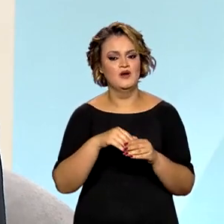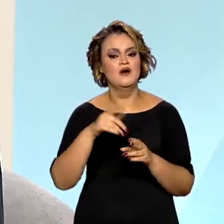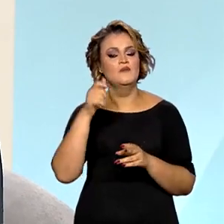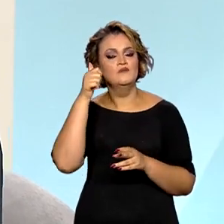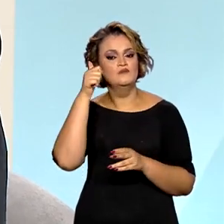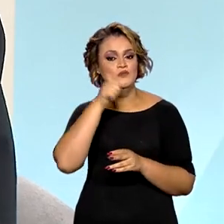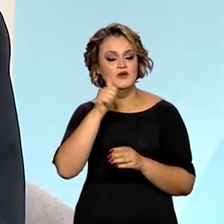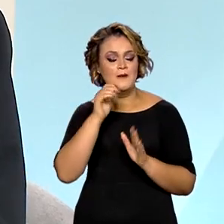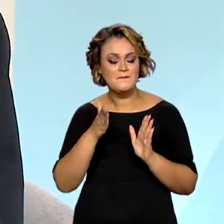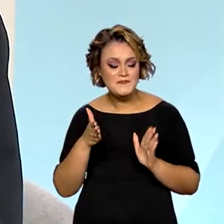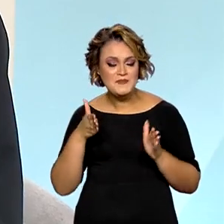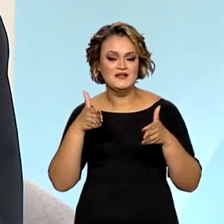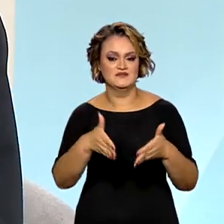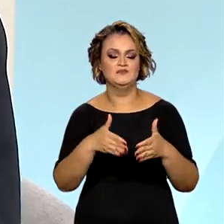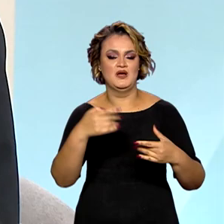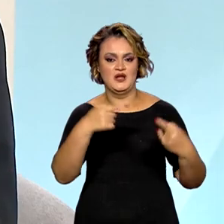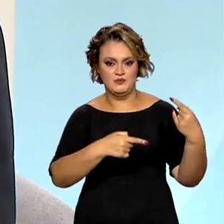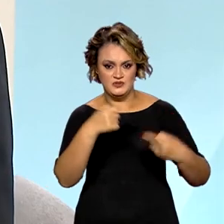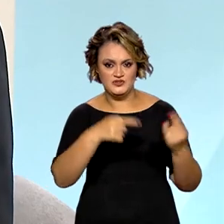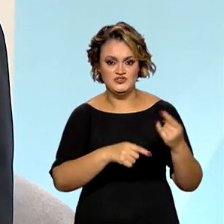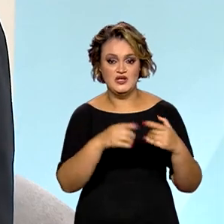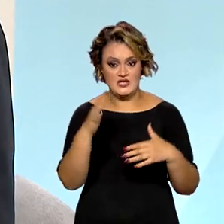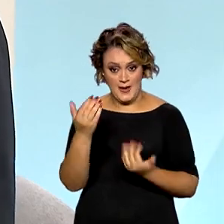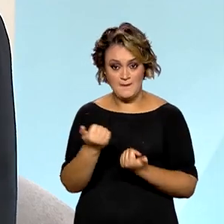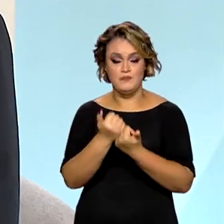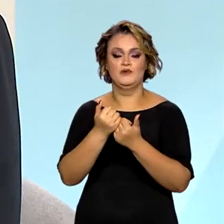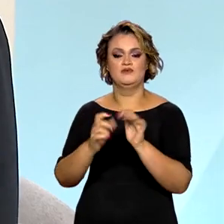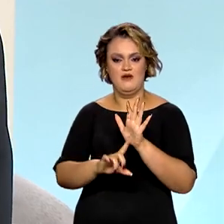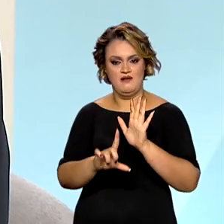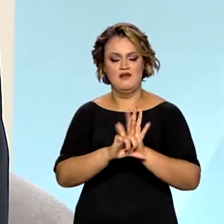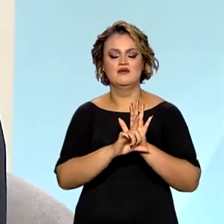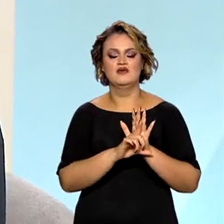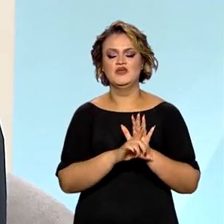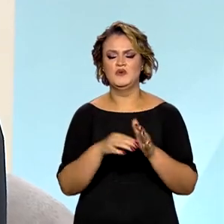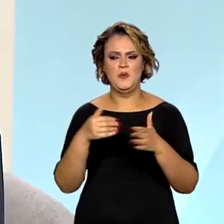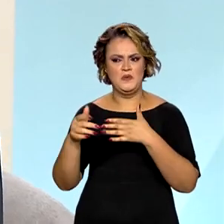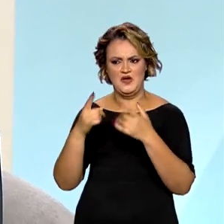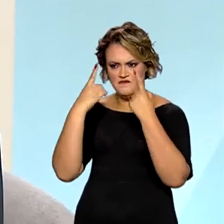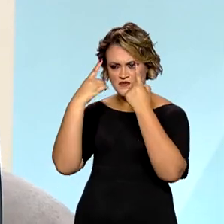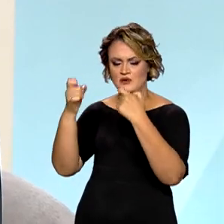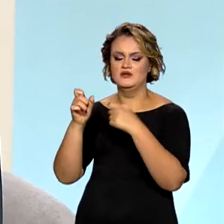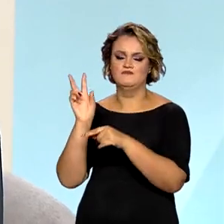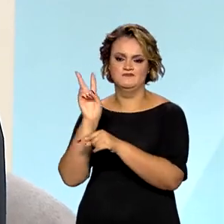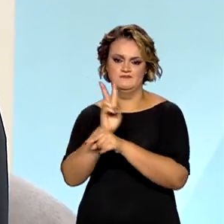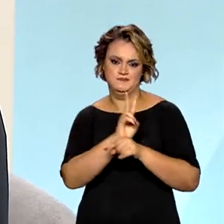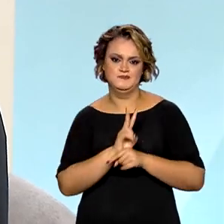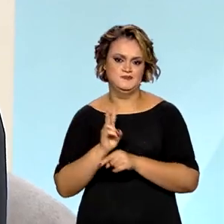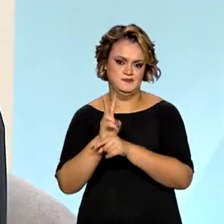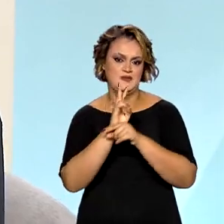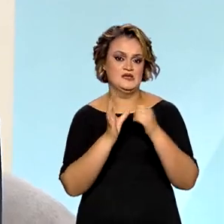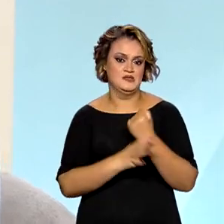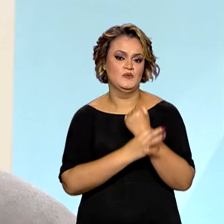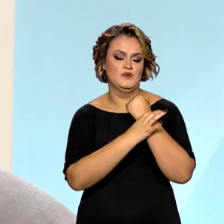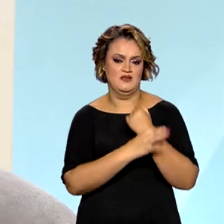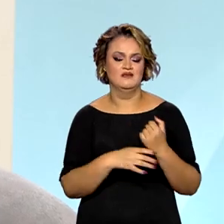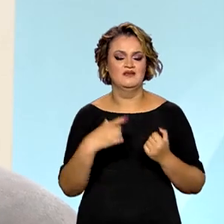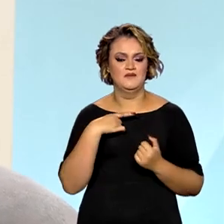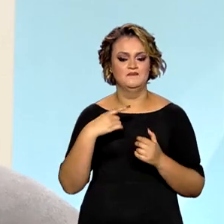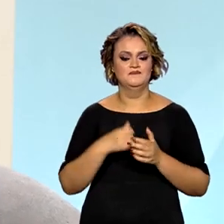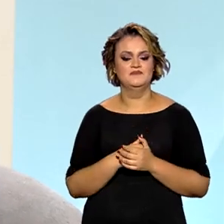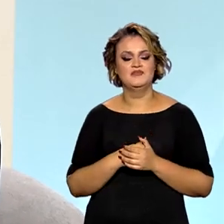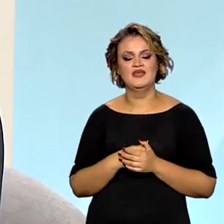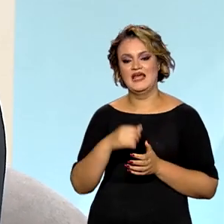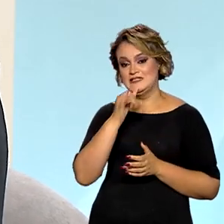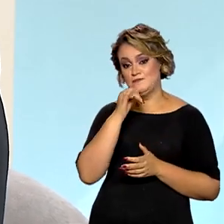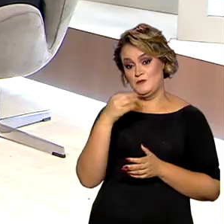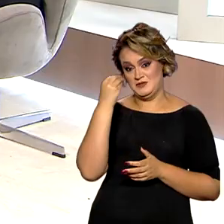mas terem esse respaldo legal para que sejam, de fato, protegidas de qualquer tipo de violência nesse sentido. Essa é outra seara, Paulo, que eu te trago até